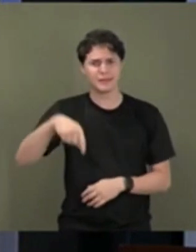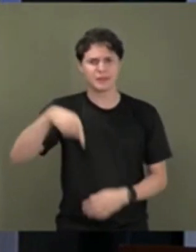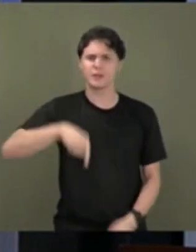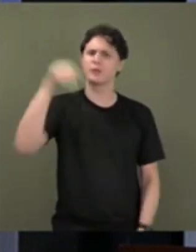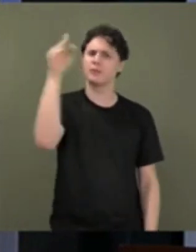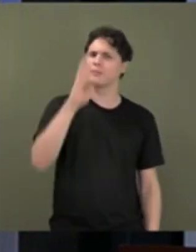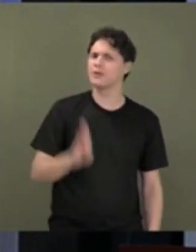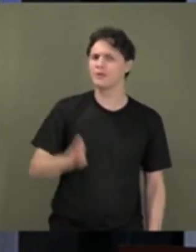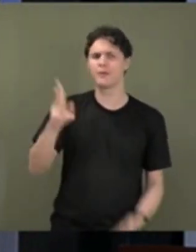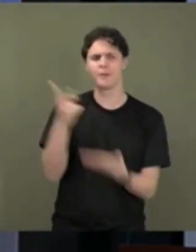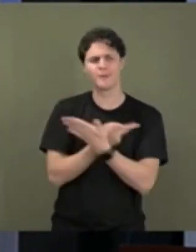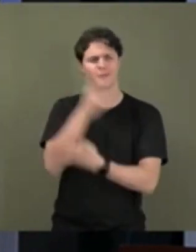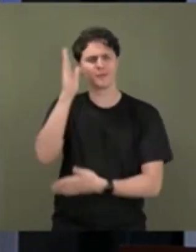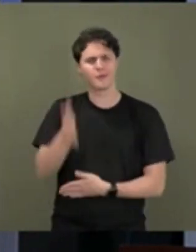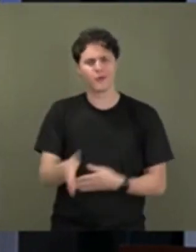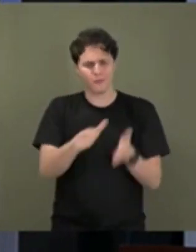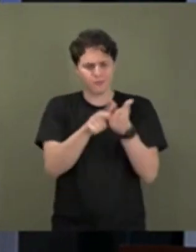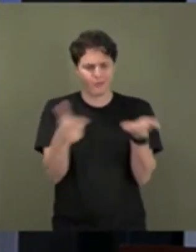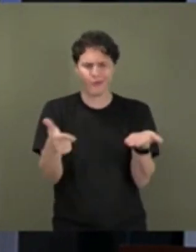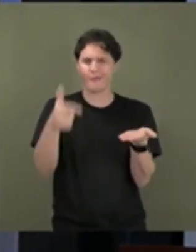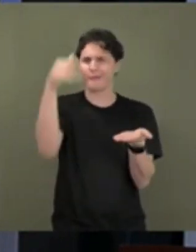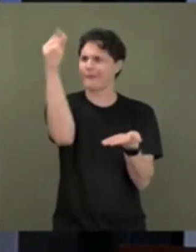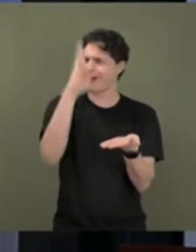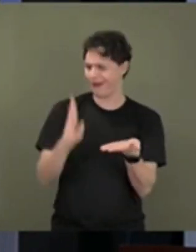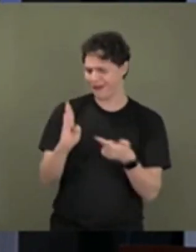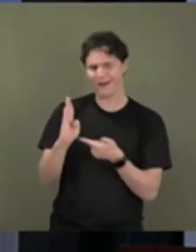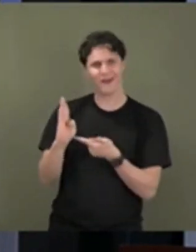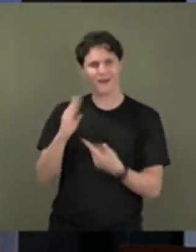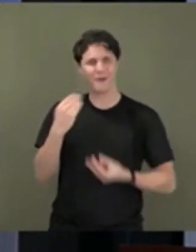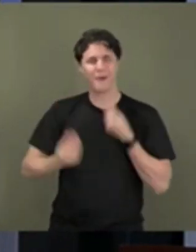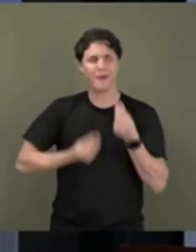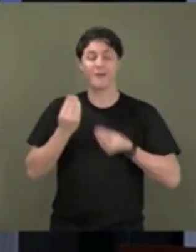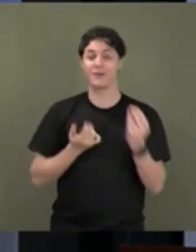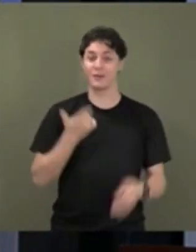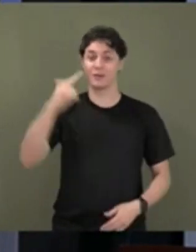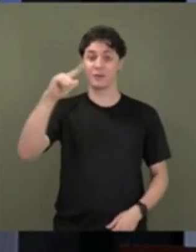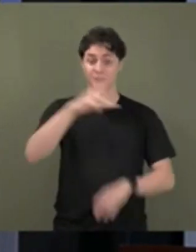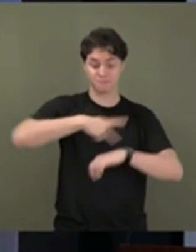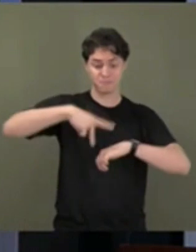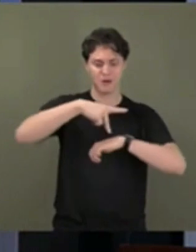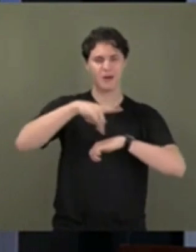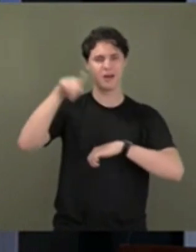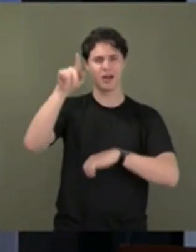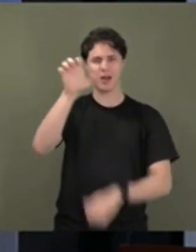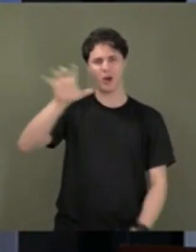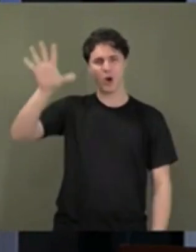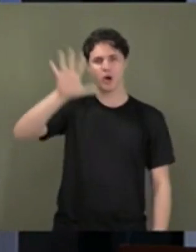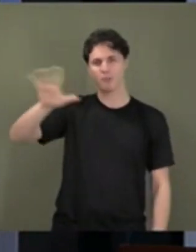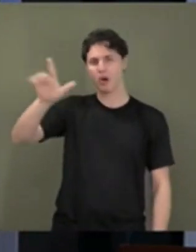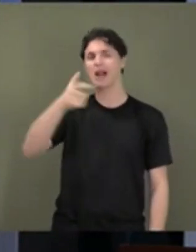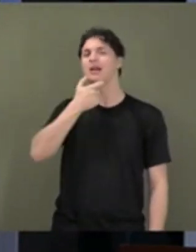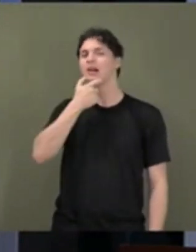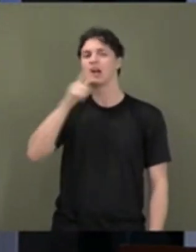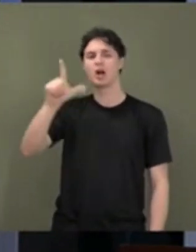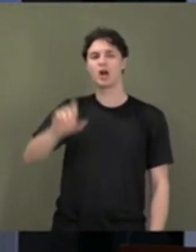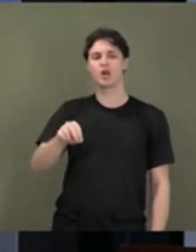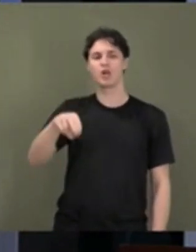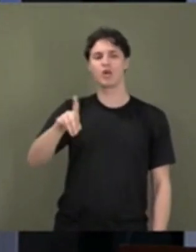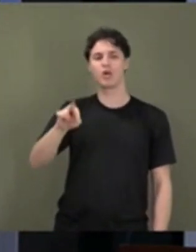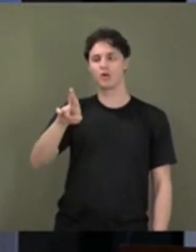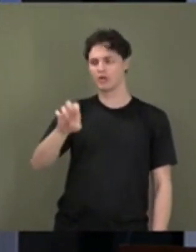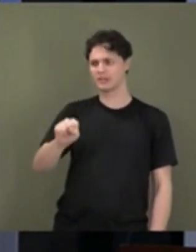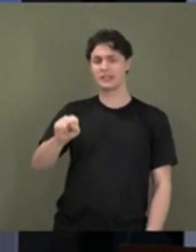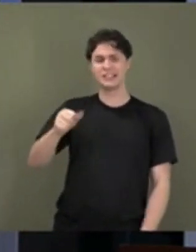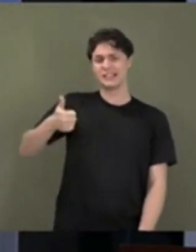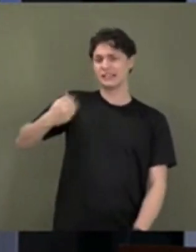que ocorre isso, editar um jornal do Brasil, não em outro país, num país europeu lá em Londres. Uma história que perdurou por